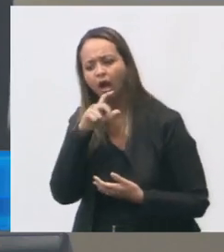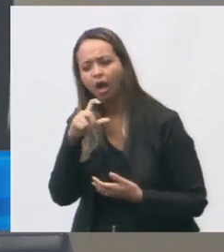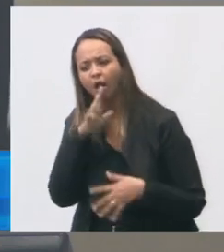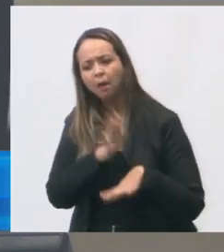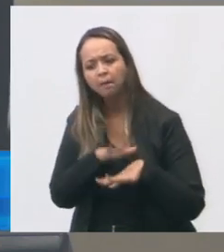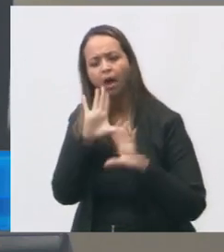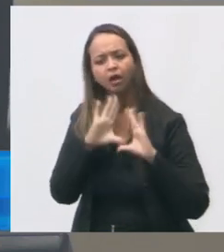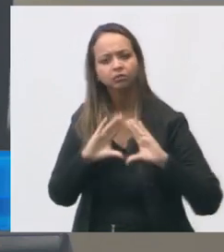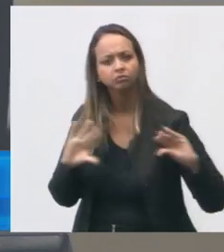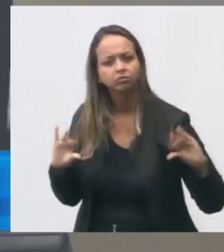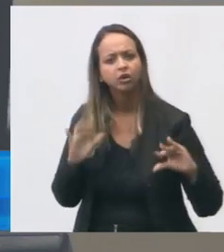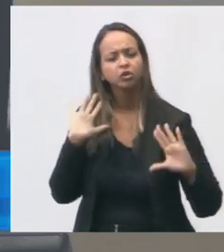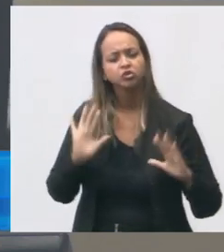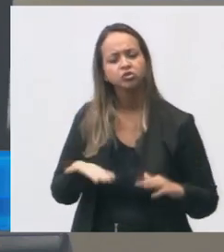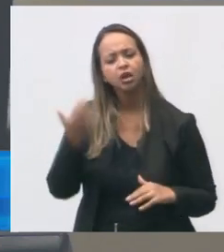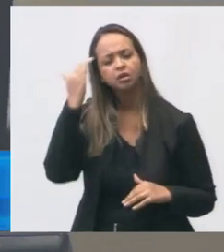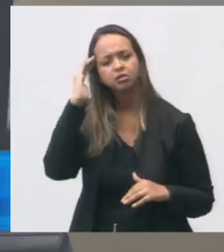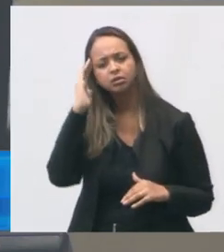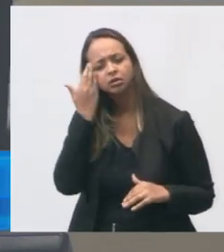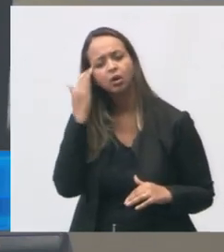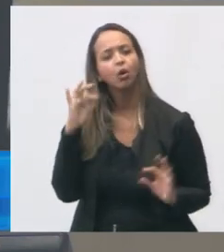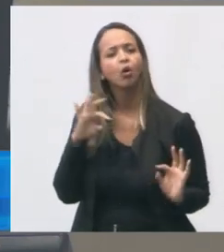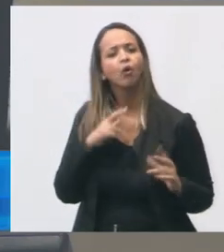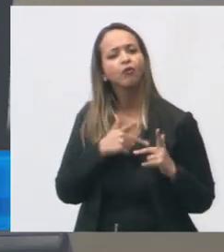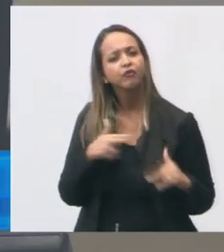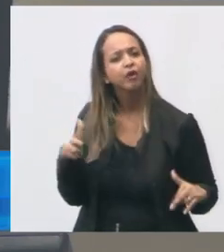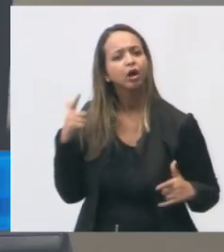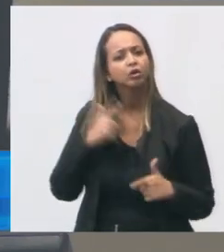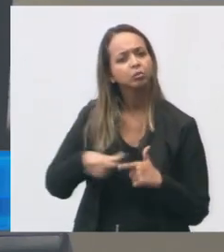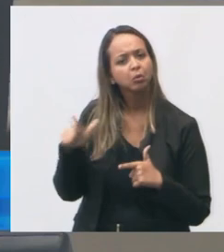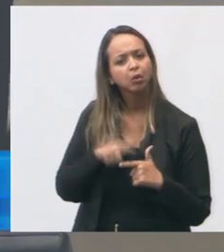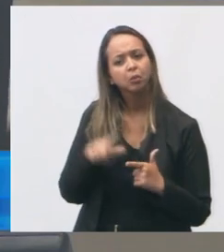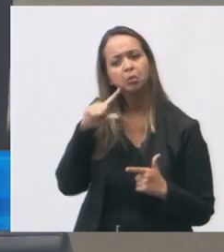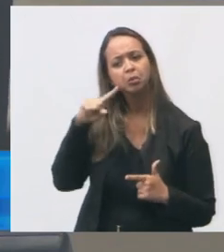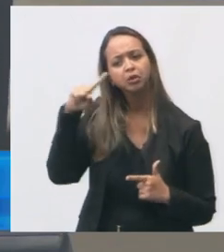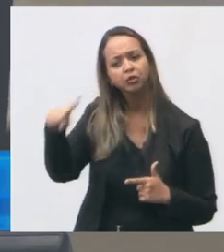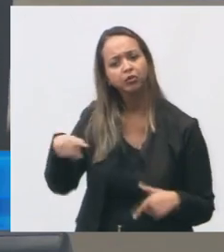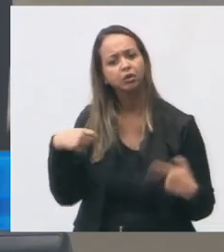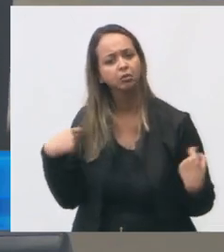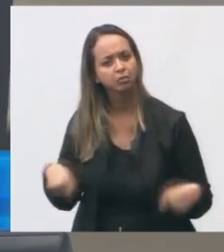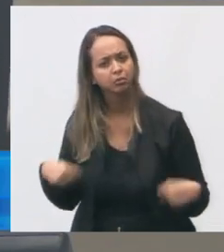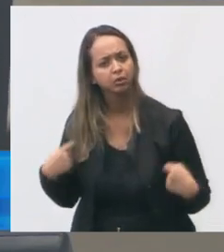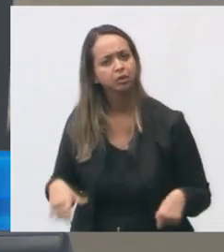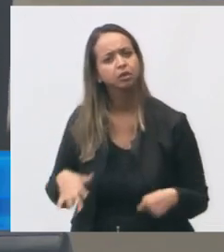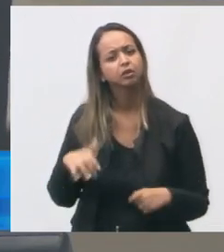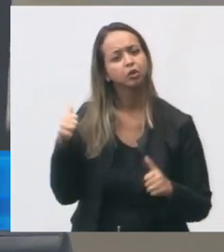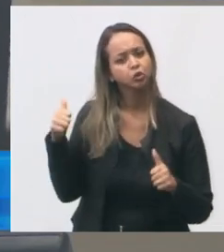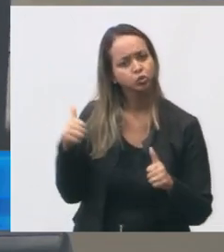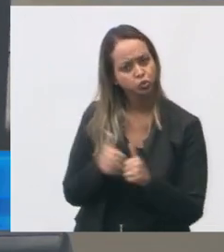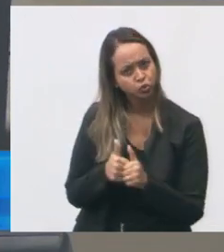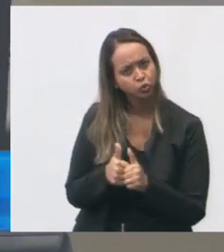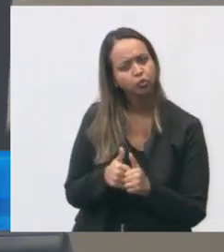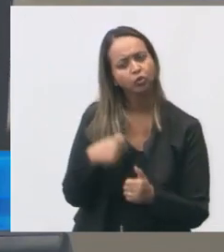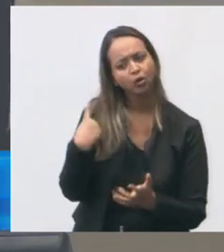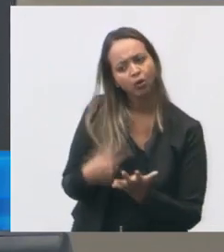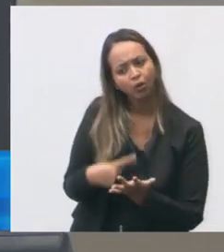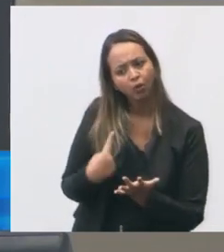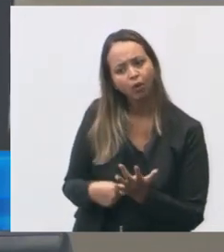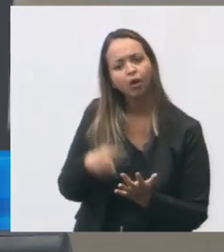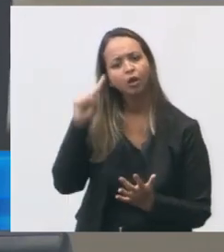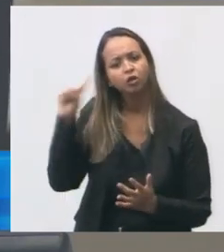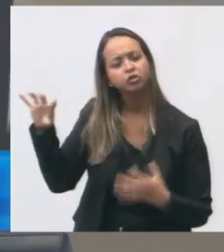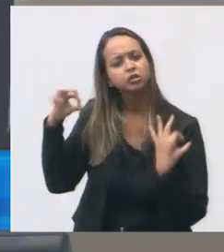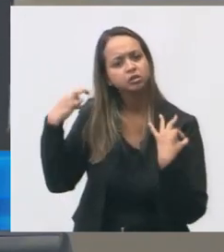conseguiu identificar todos os problemas. Semana que vem, sem falta, nós vamos estar com vocês, vamos agendar o horário, ver com os vereadores aqui.